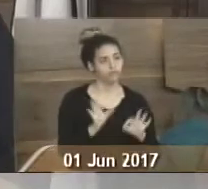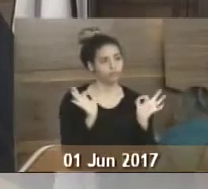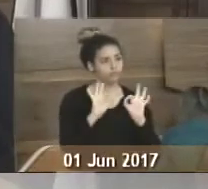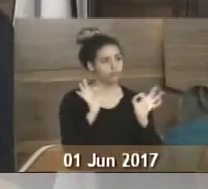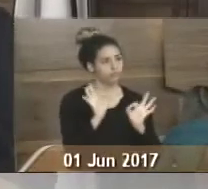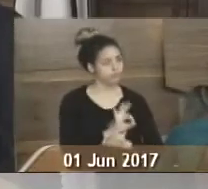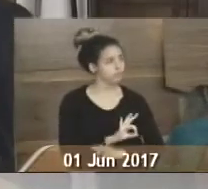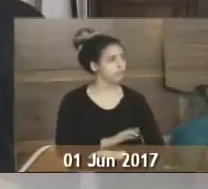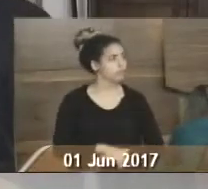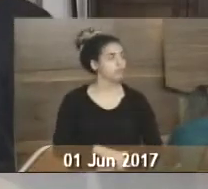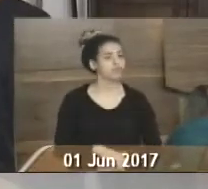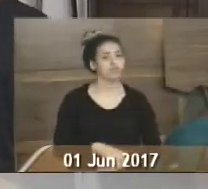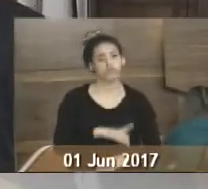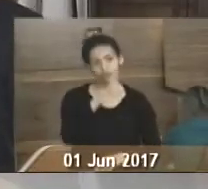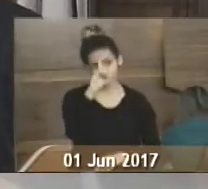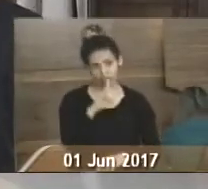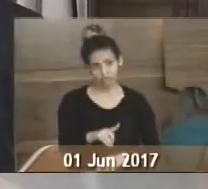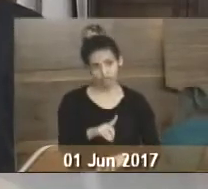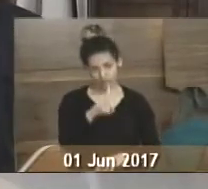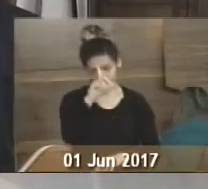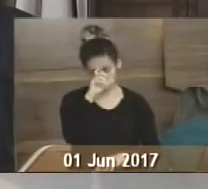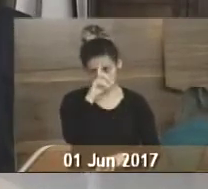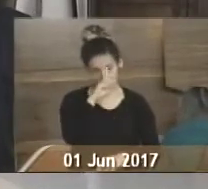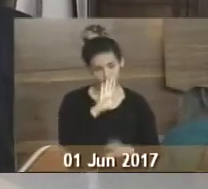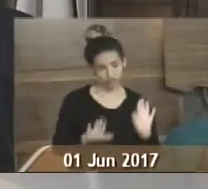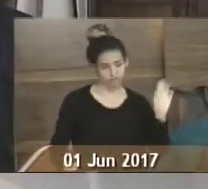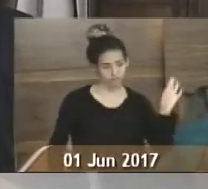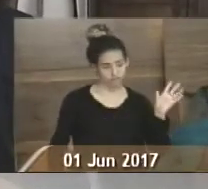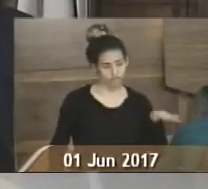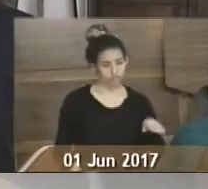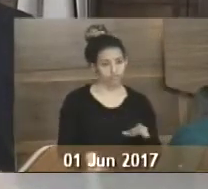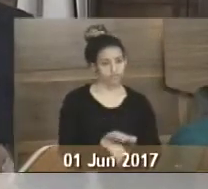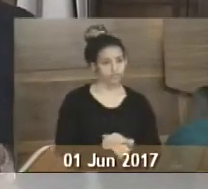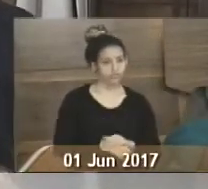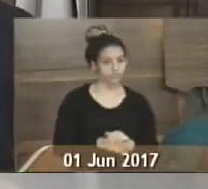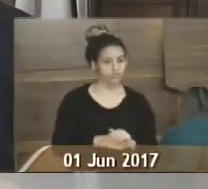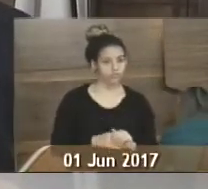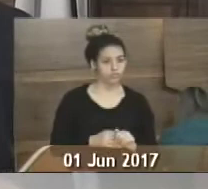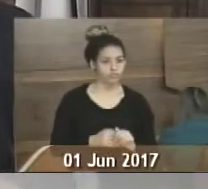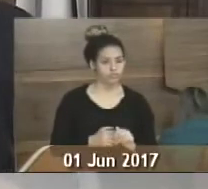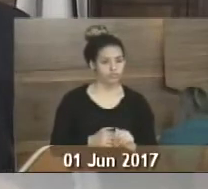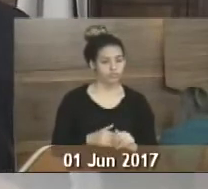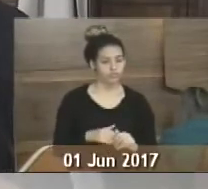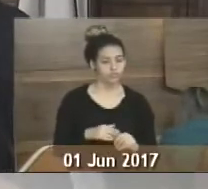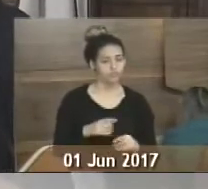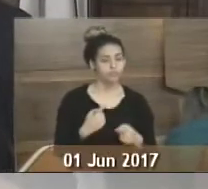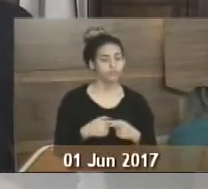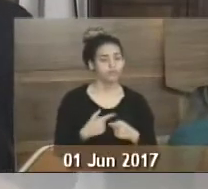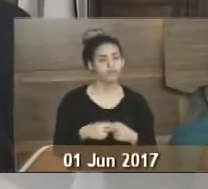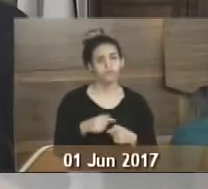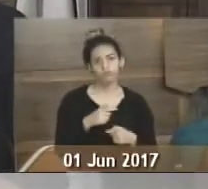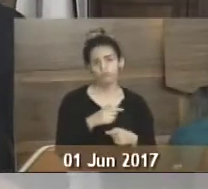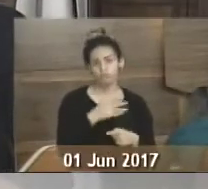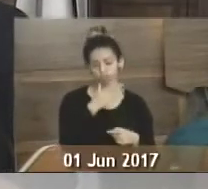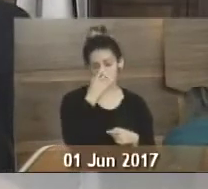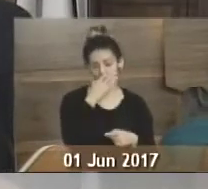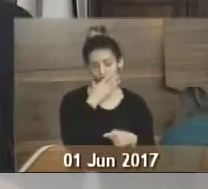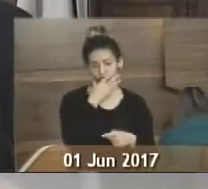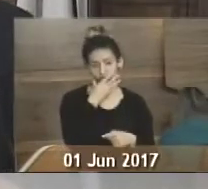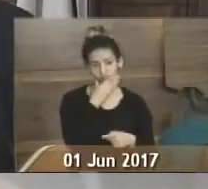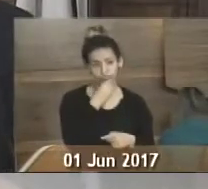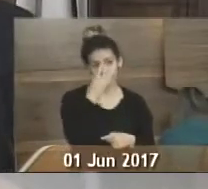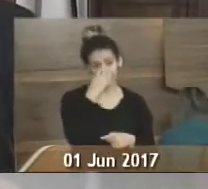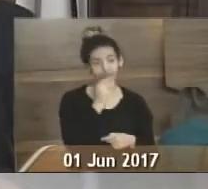que existiria para o diretor técnico do Hospital de Praia Brava era o doutor Adilson Bernardo. Por quê? É um senhor competente,